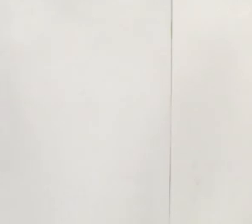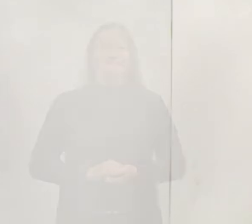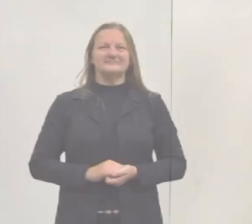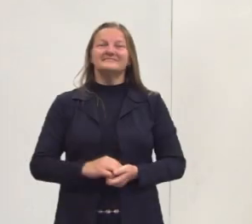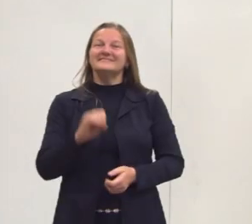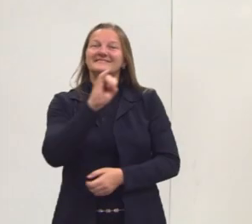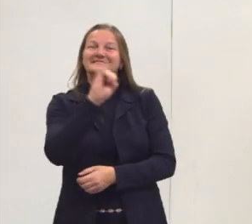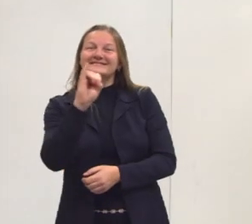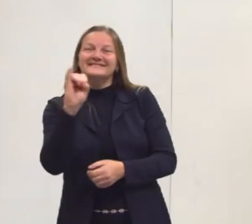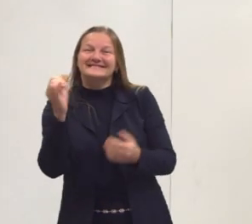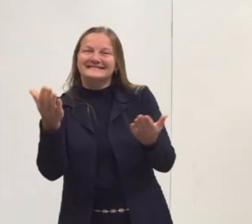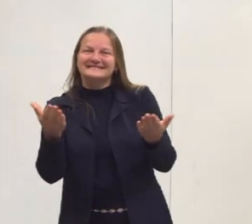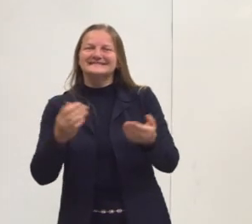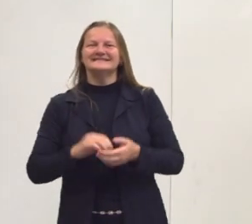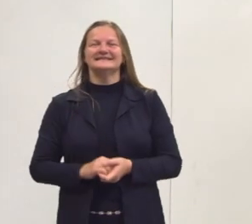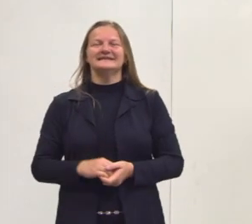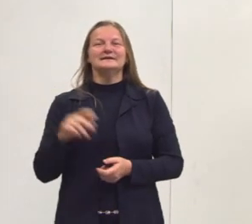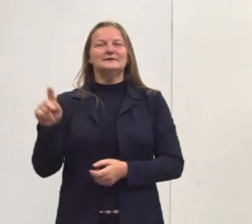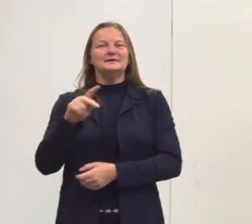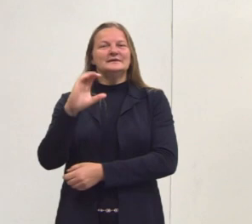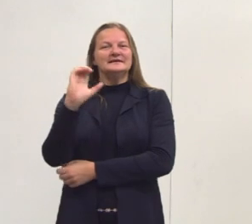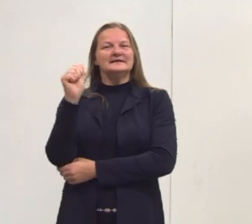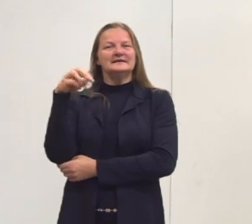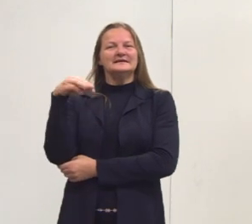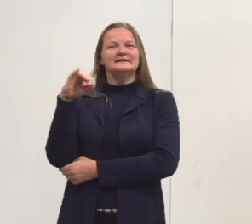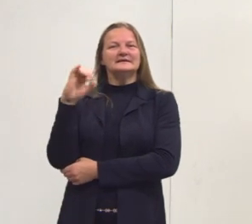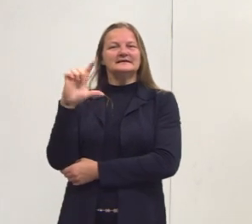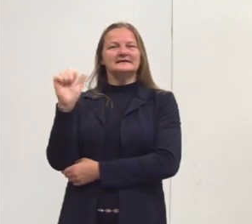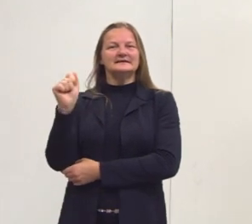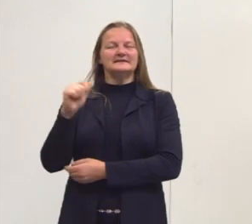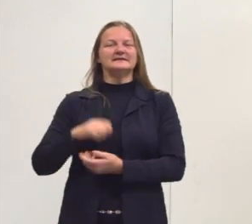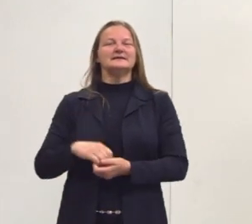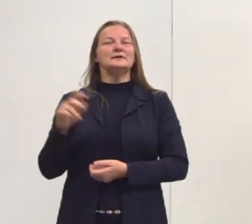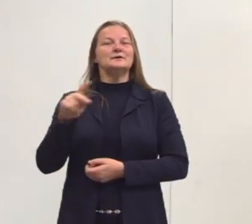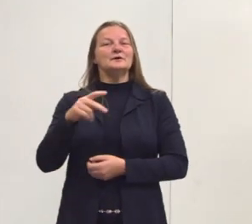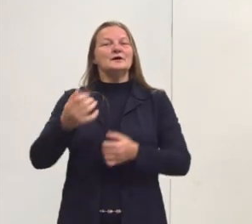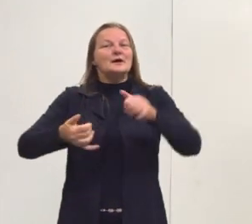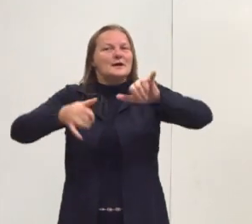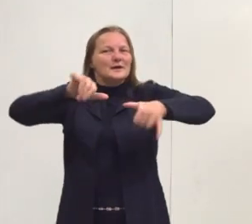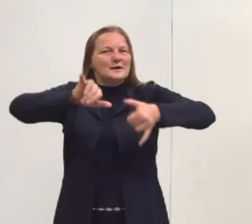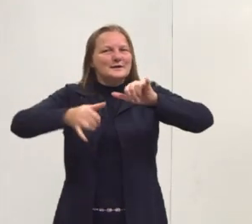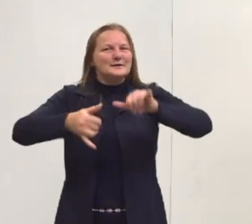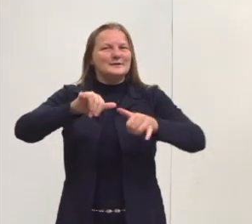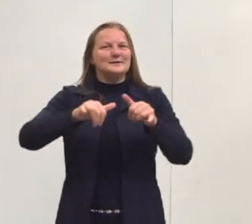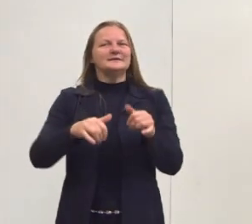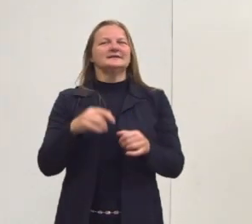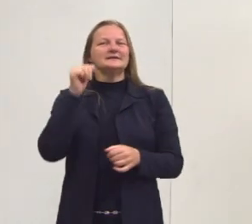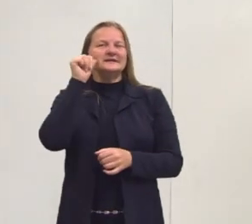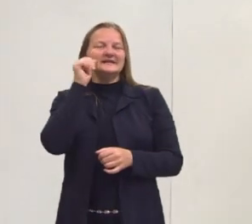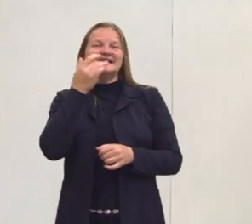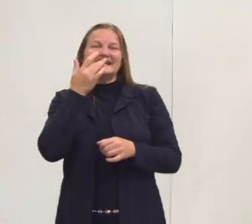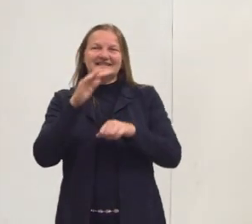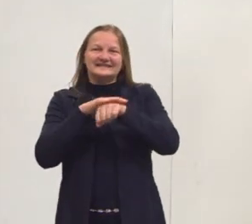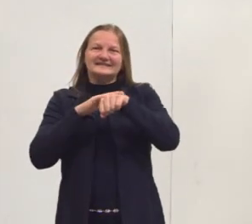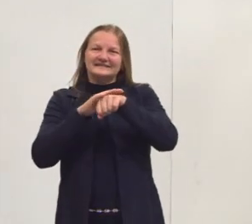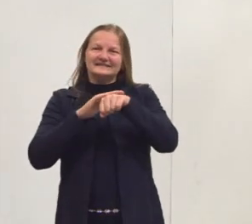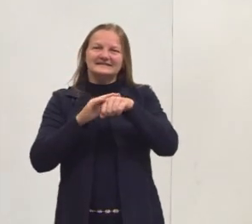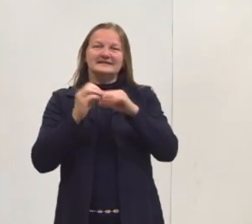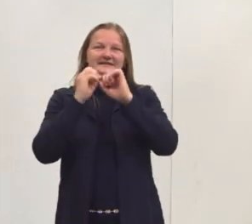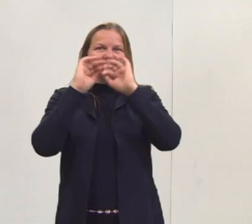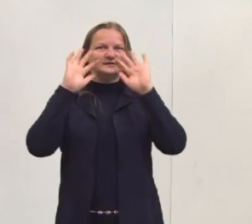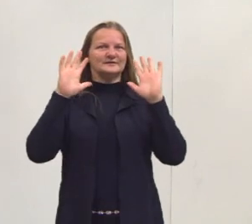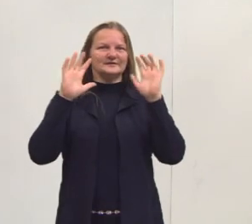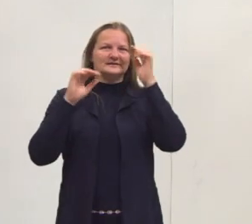Olá pessoal, eu sou a professora Camila Grandini, sou professora de Química, sou uma mulher branca, de pele